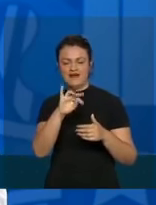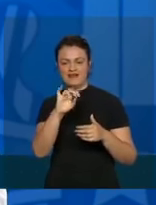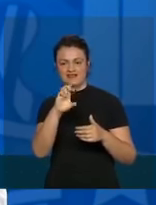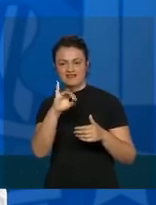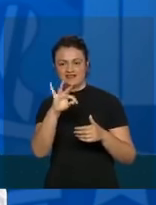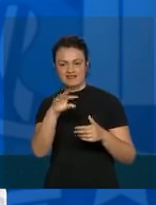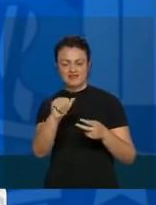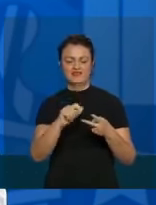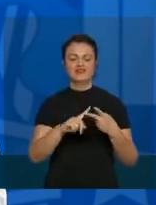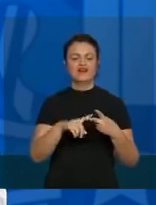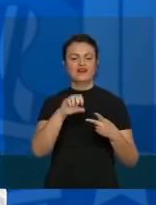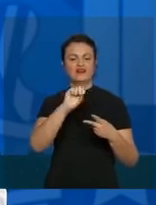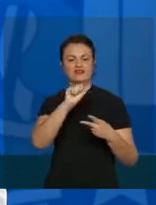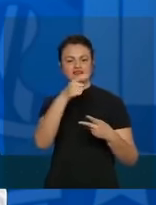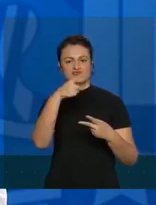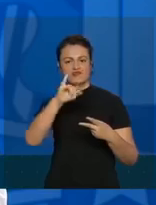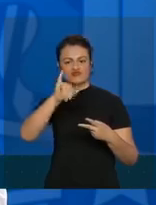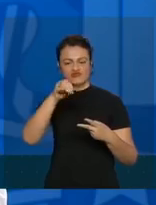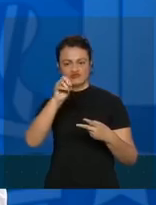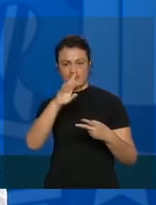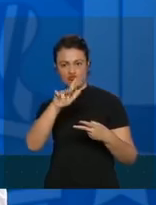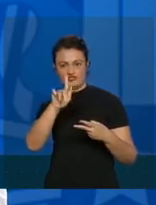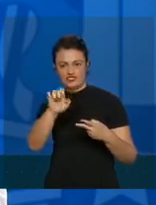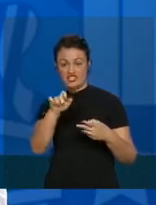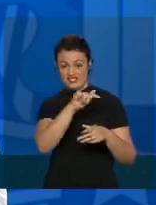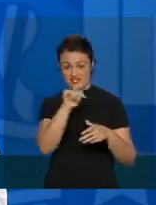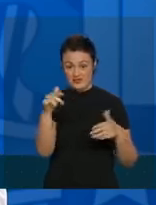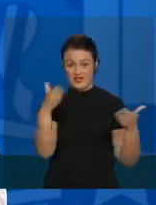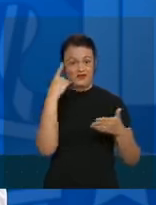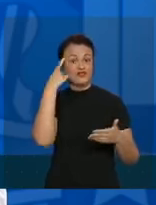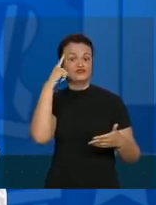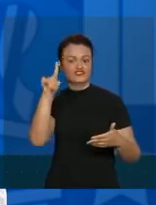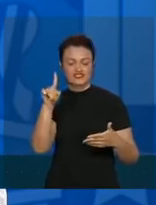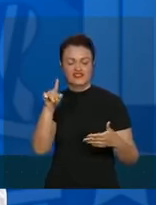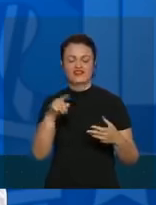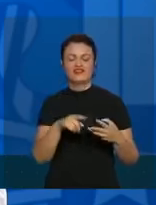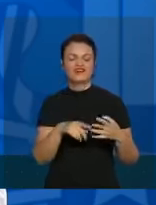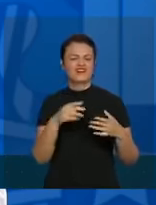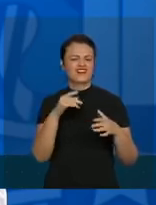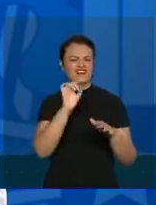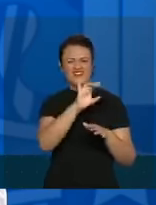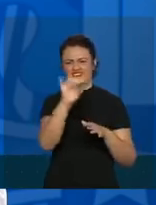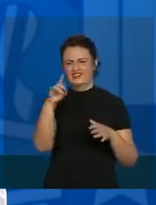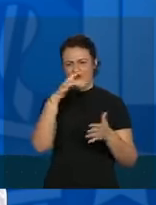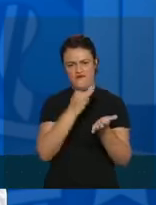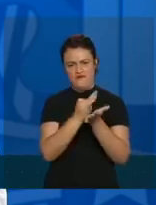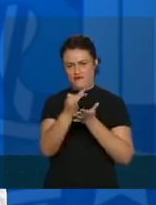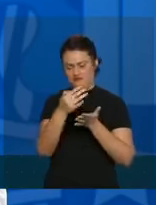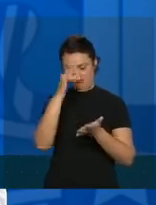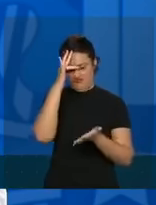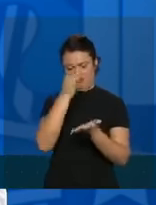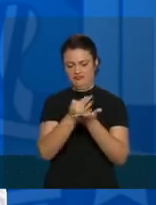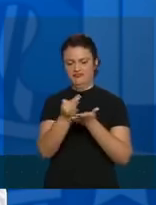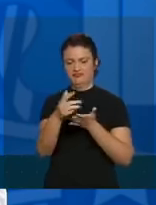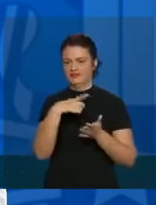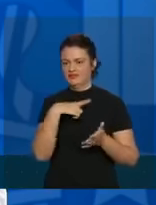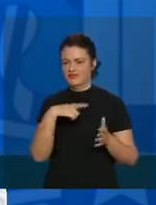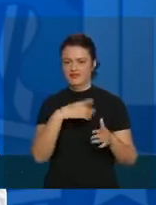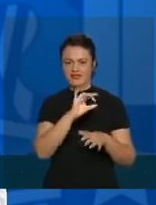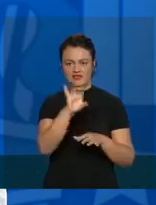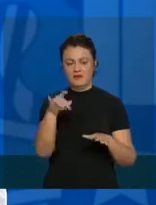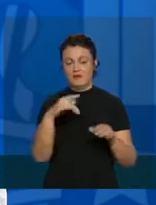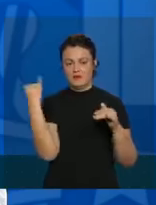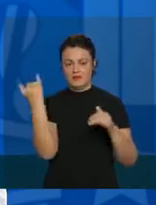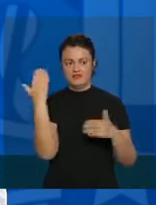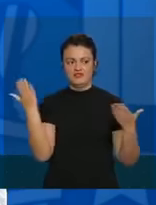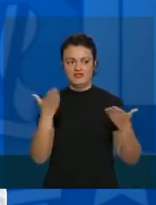devoto de São Jorge, que nessa semana nós vamos ter o seu dia. Cada um professa a sua fé, é muito importante nesse momento,